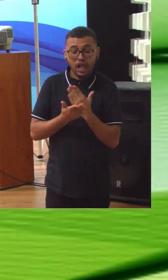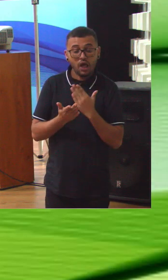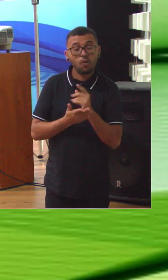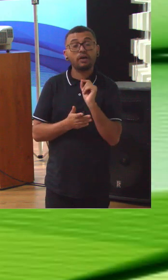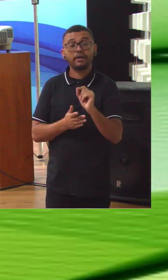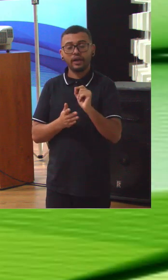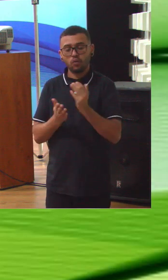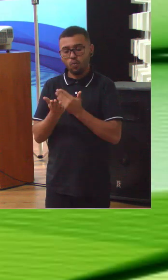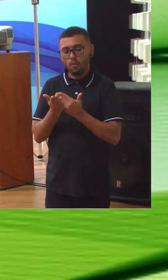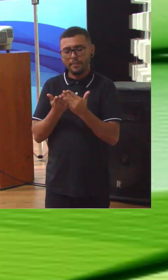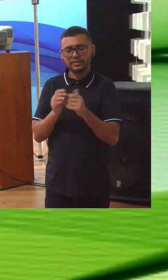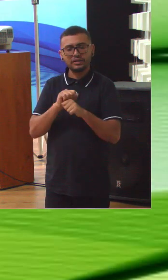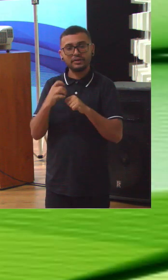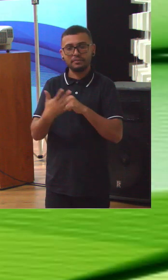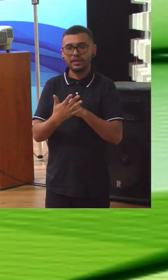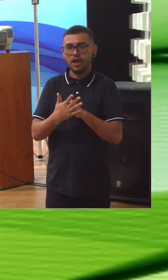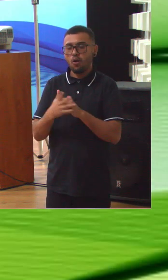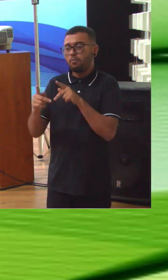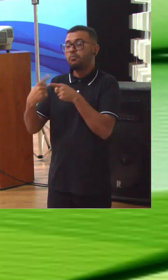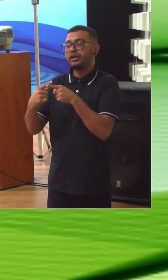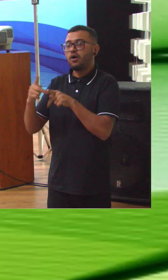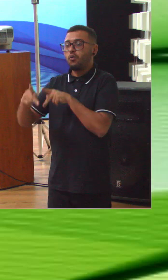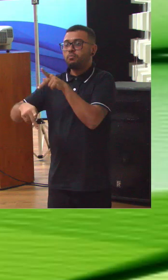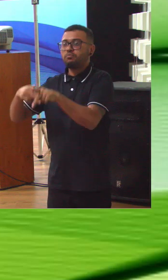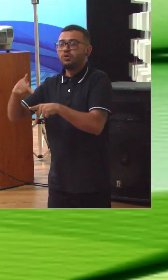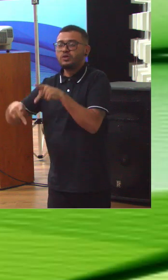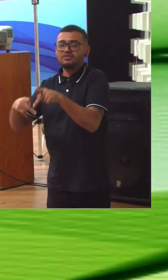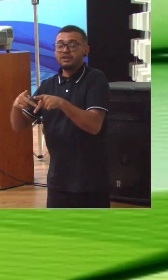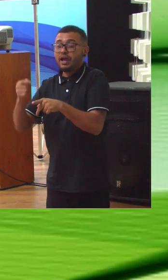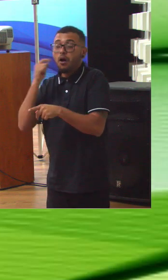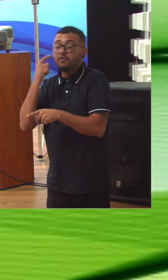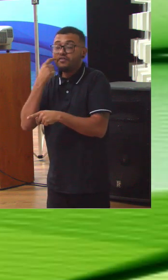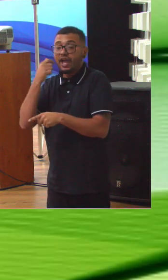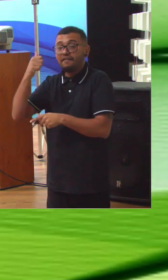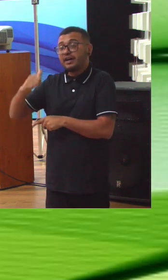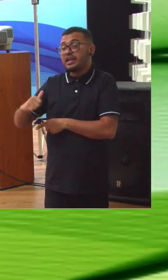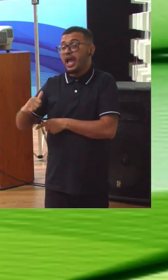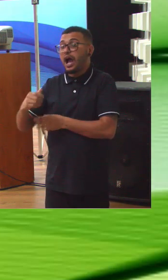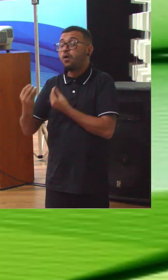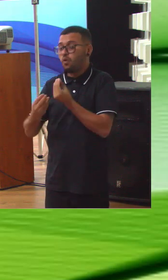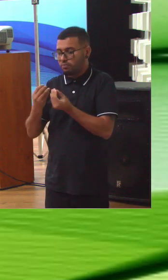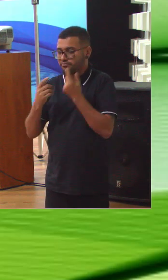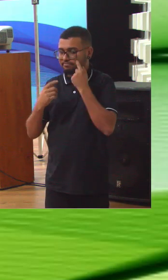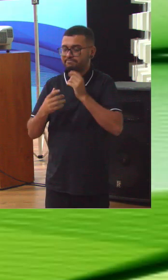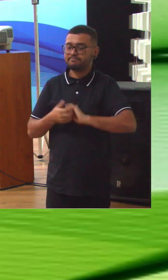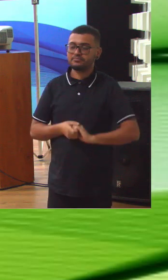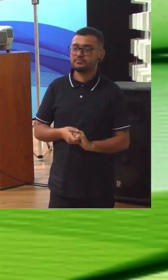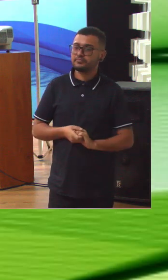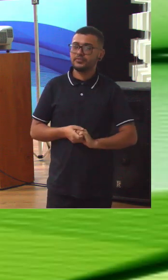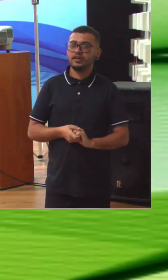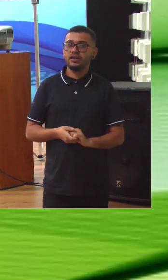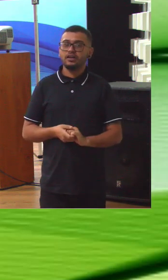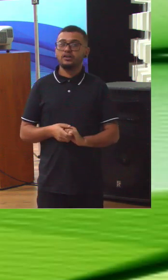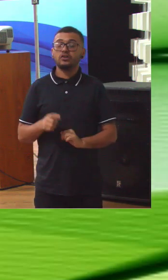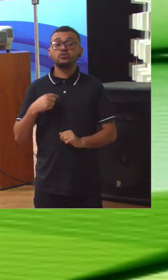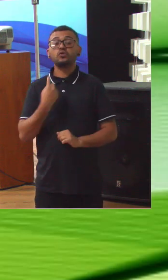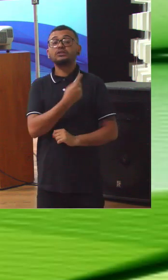Vamos ver que isso é a maneira como a população vê as partes interessadas. E também, por último, nós precisamos ter certeza